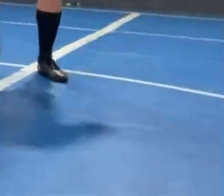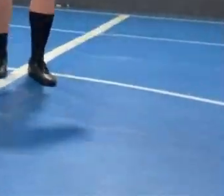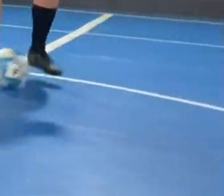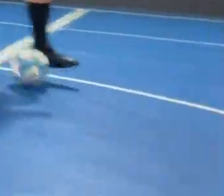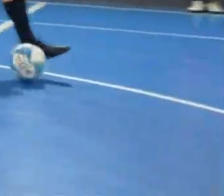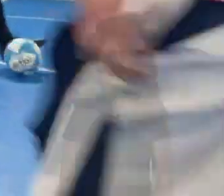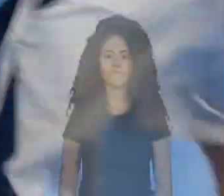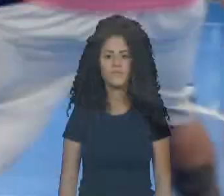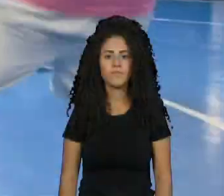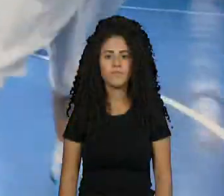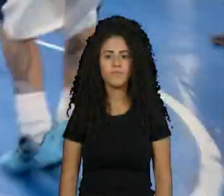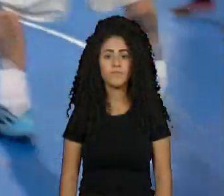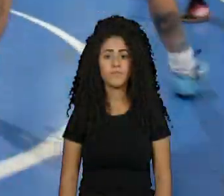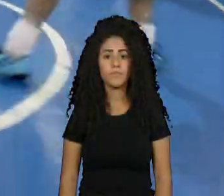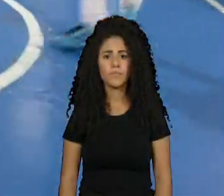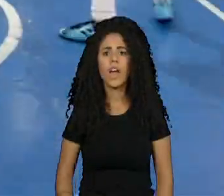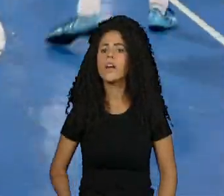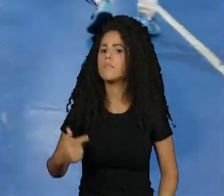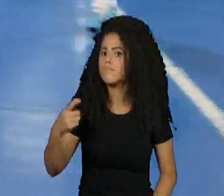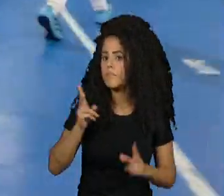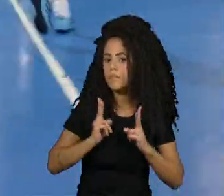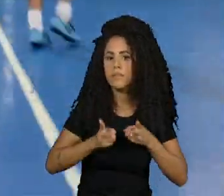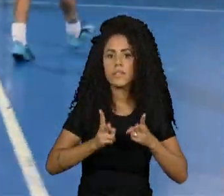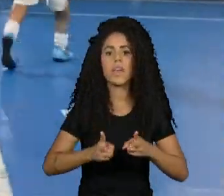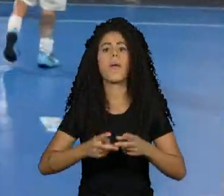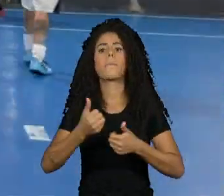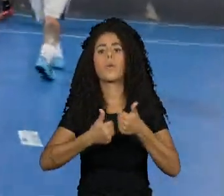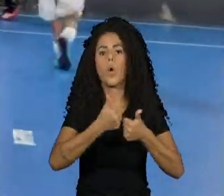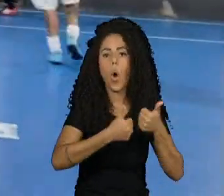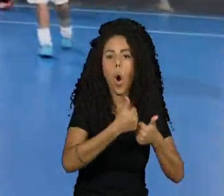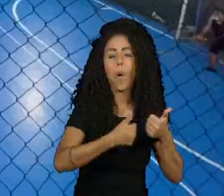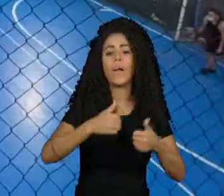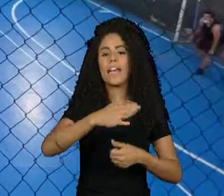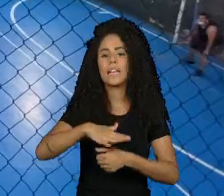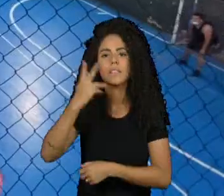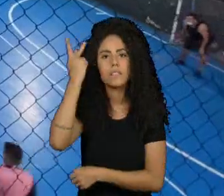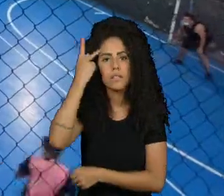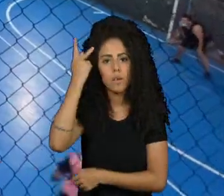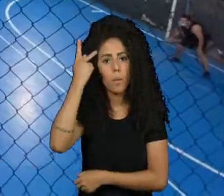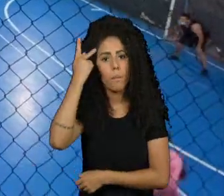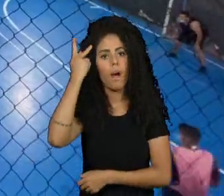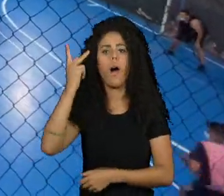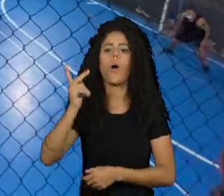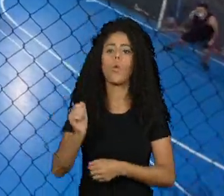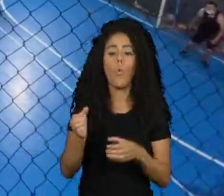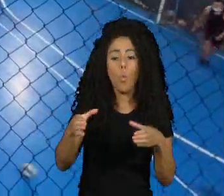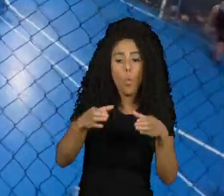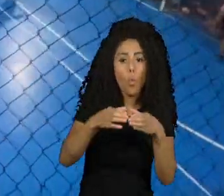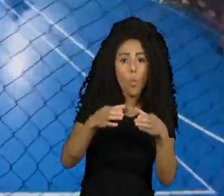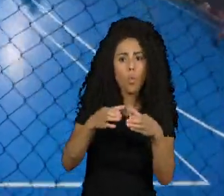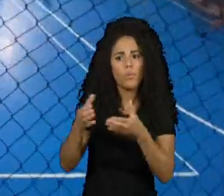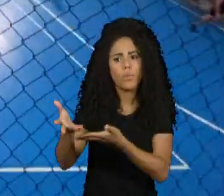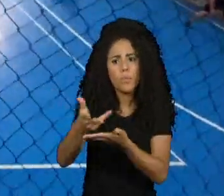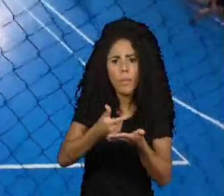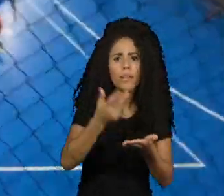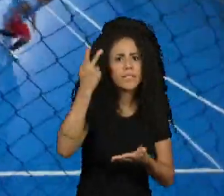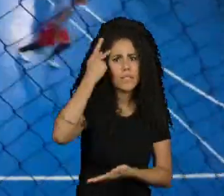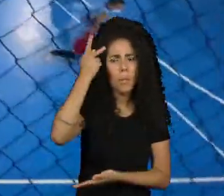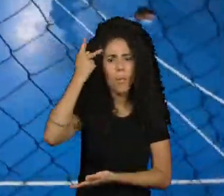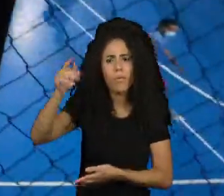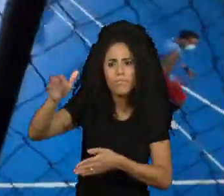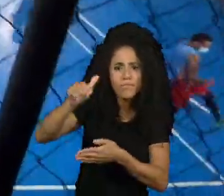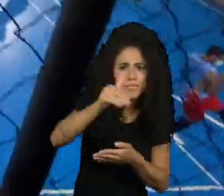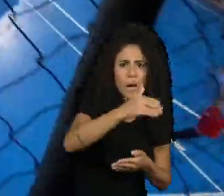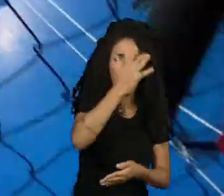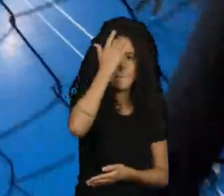A gente faz os nossos jogos todos os domingos, aqui na região da Praça da República, mas é um time que acolhe São Paulo toda. Para você ter ideia, tem gente